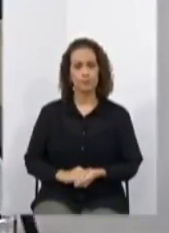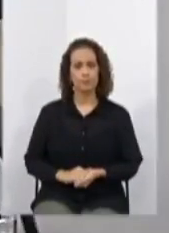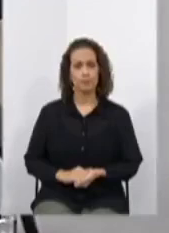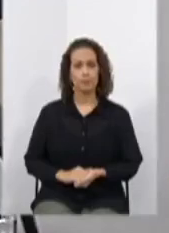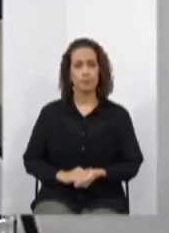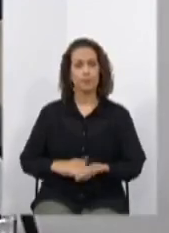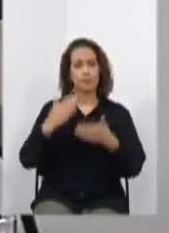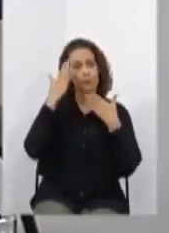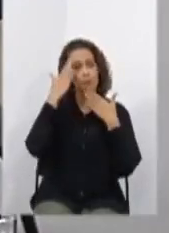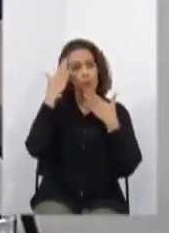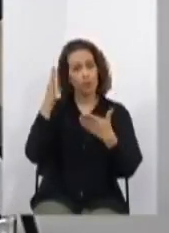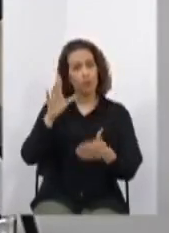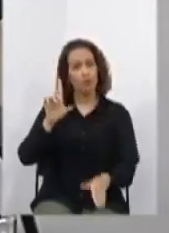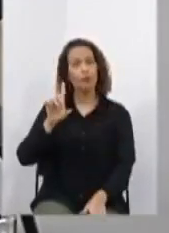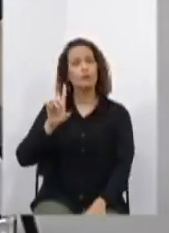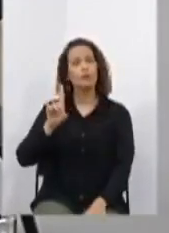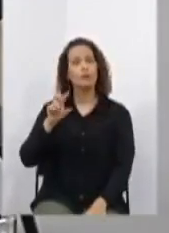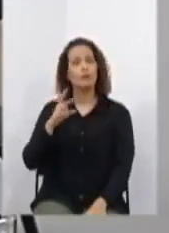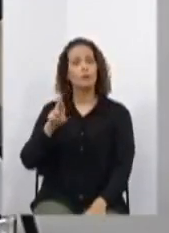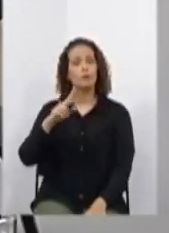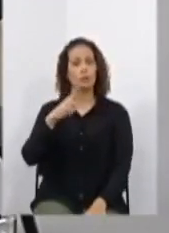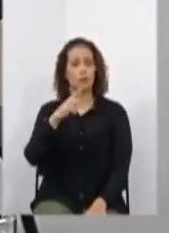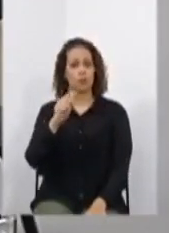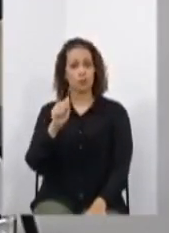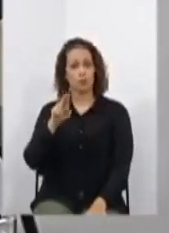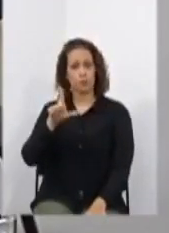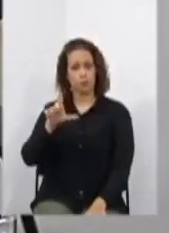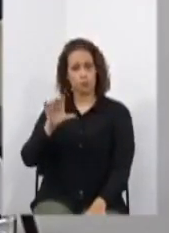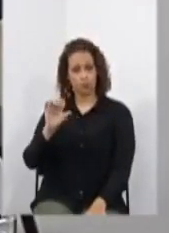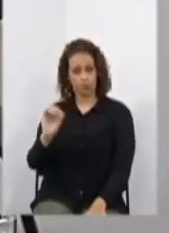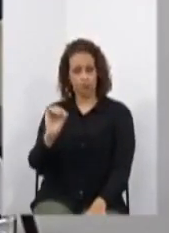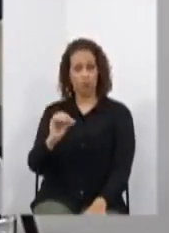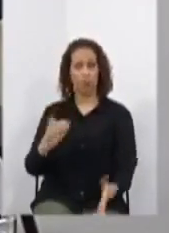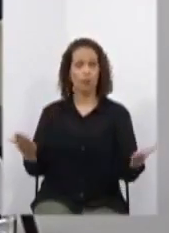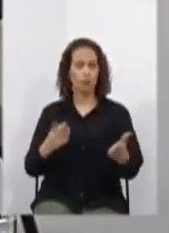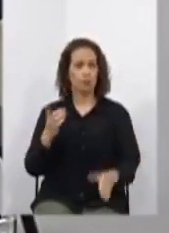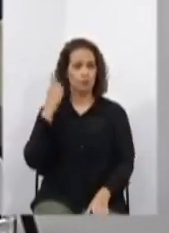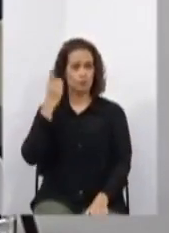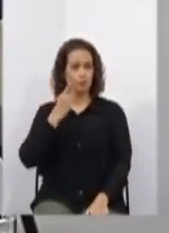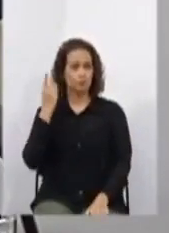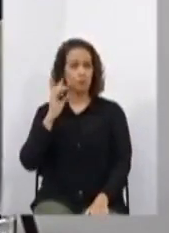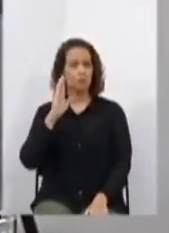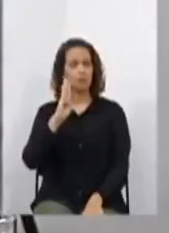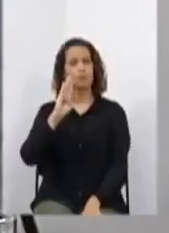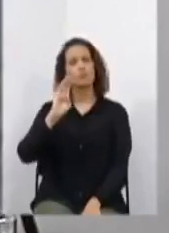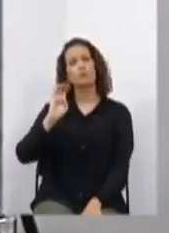Obrigado, doutor Paulo. Passo a presidência para o deputado Duacho Bechir.